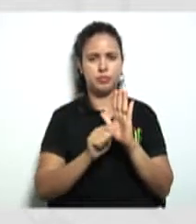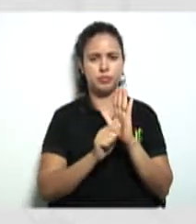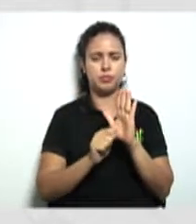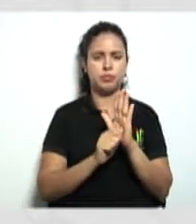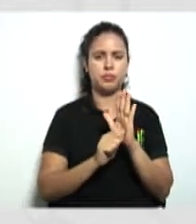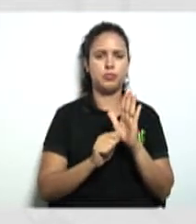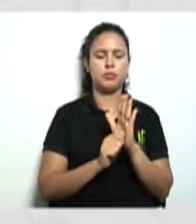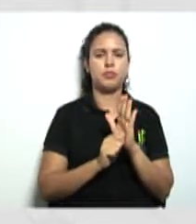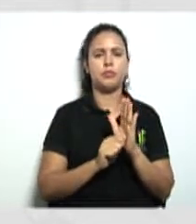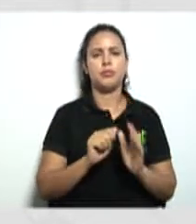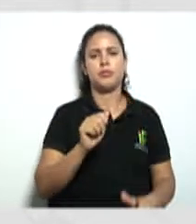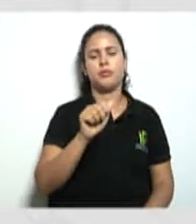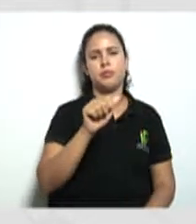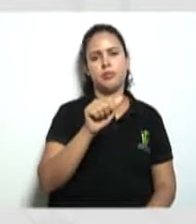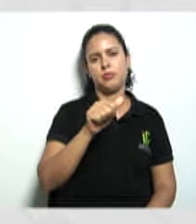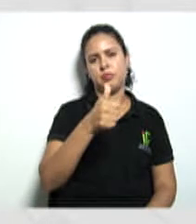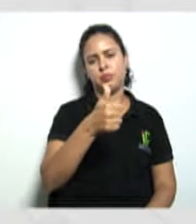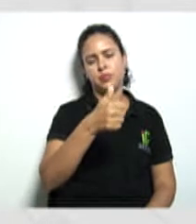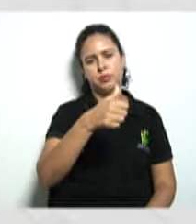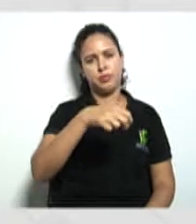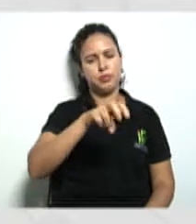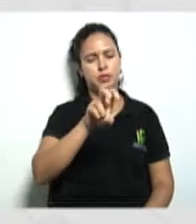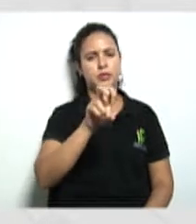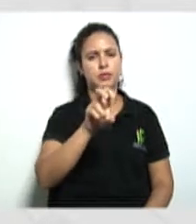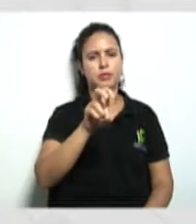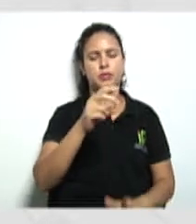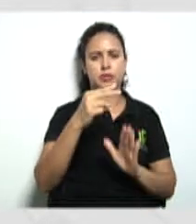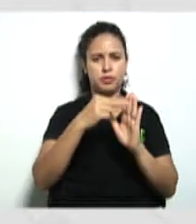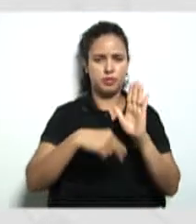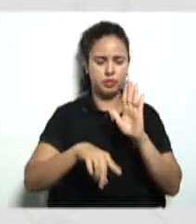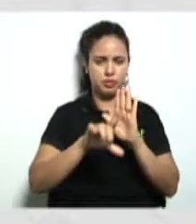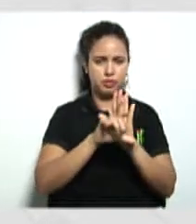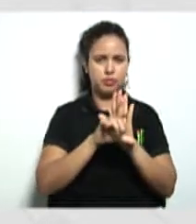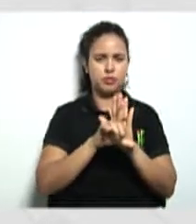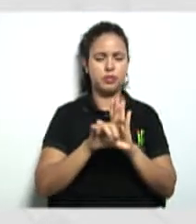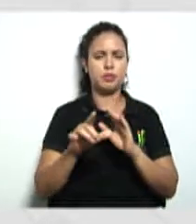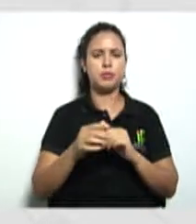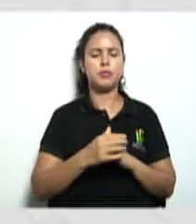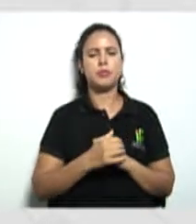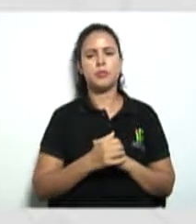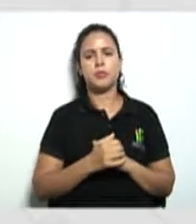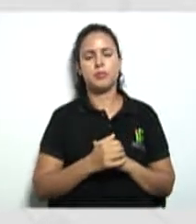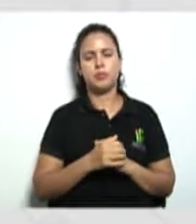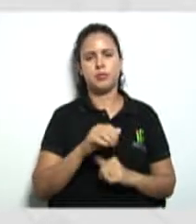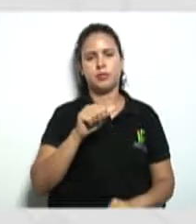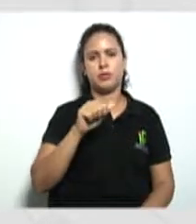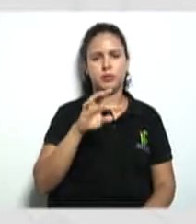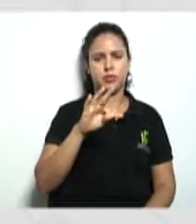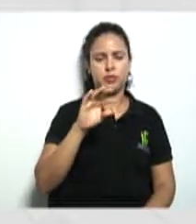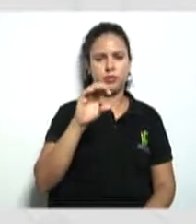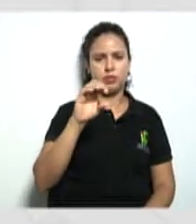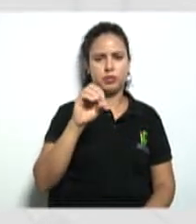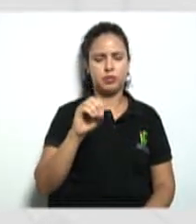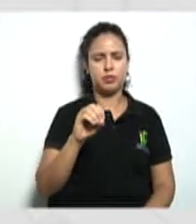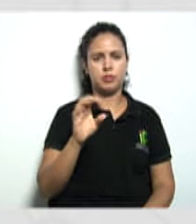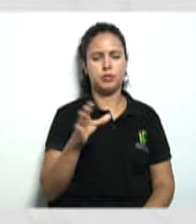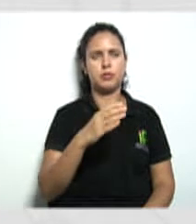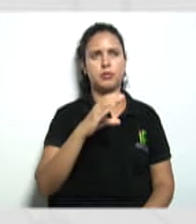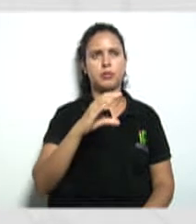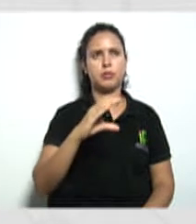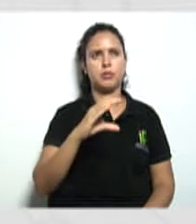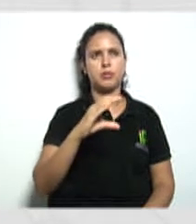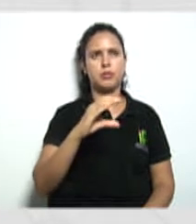15 da lei. E o artigo 15 ele trata de que? Do ato constitutivo, ou seja,